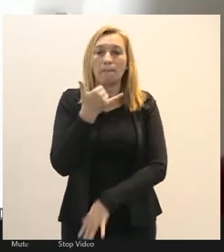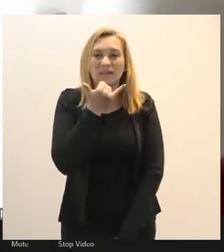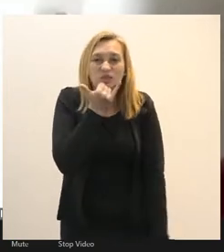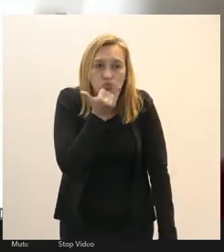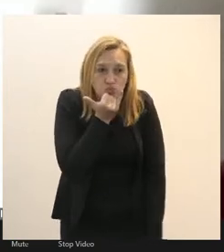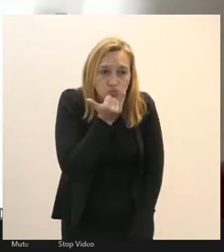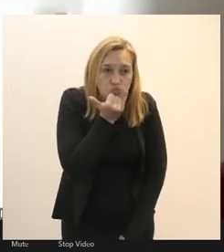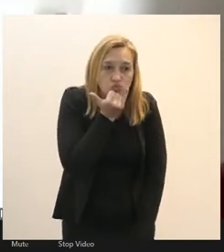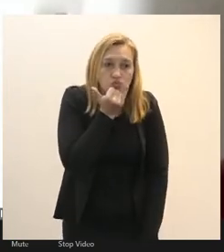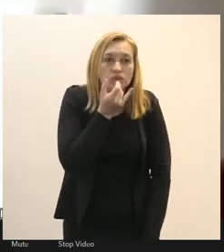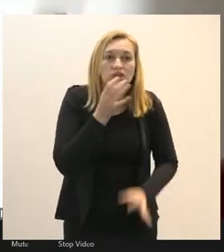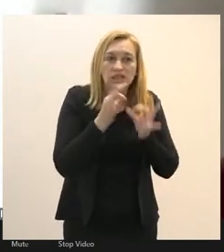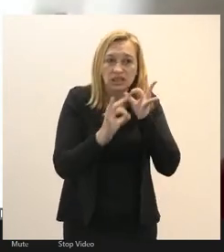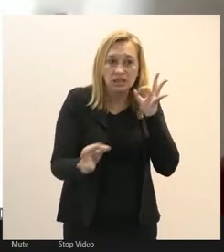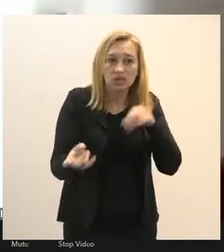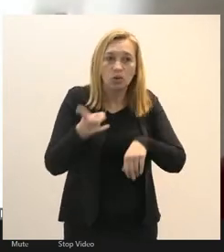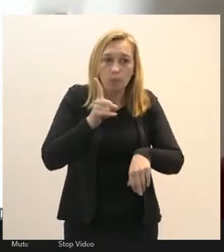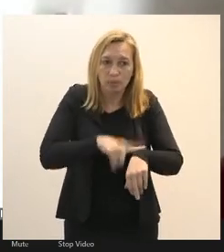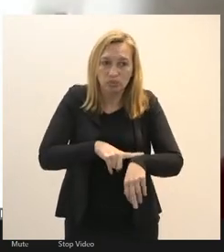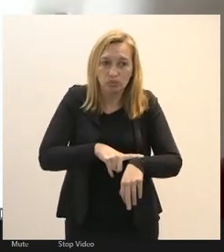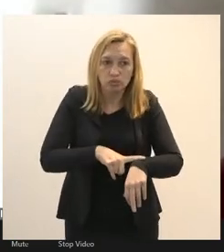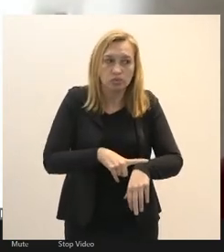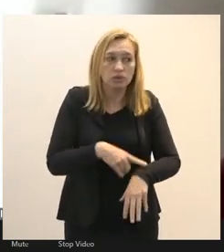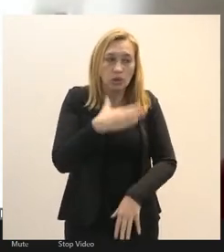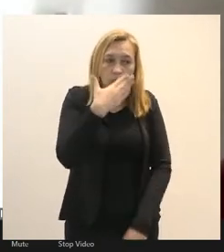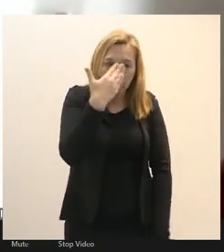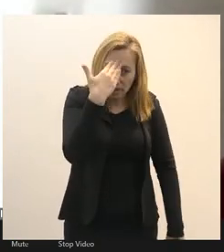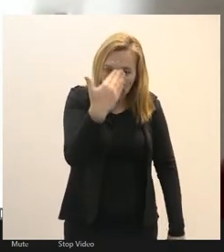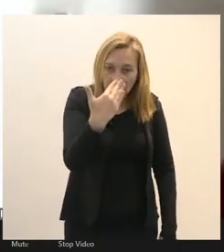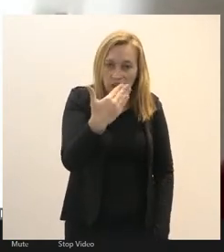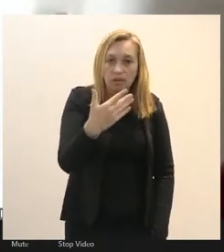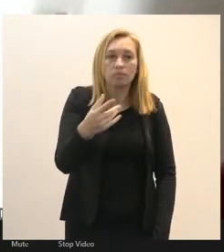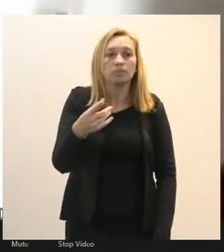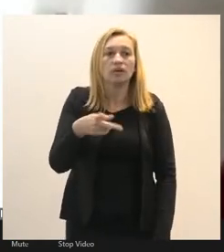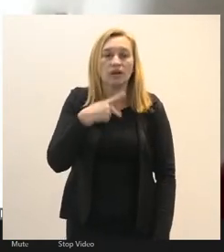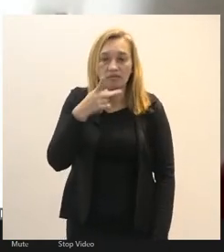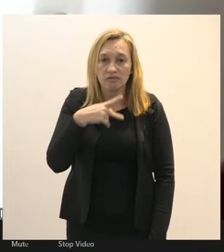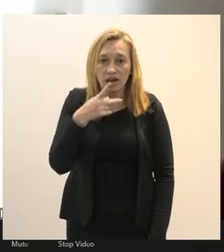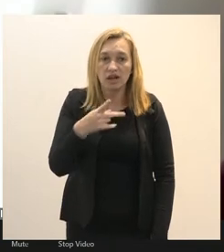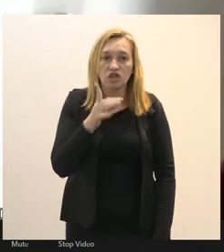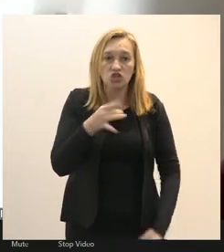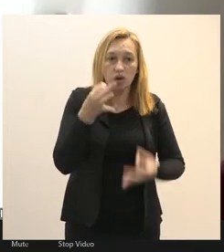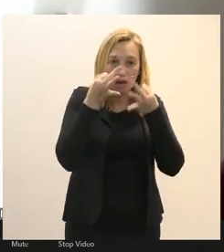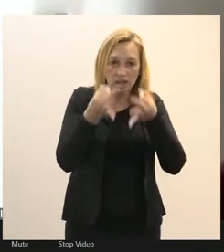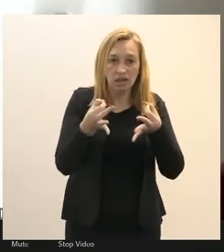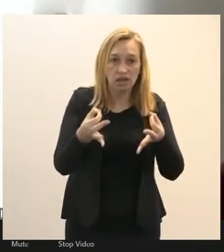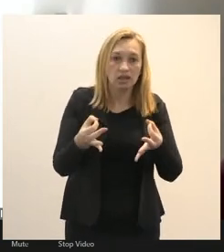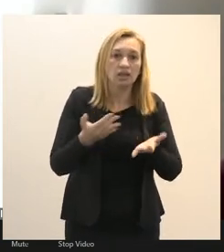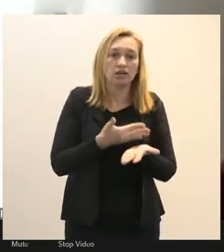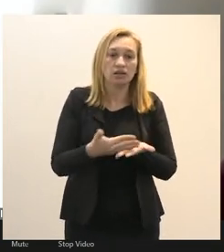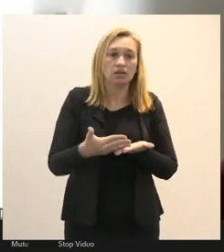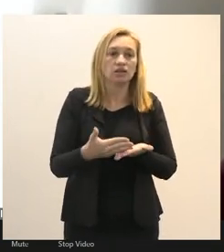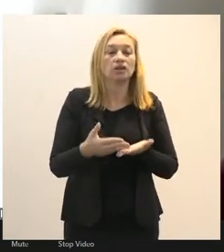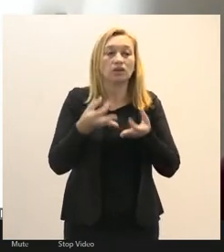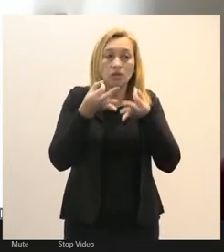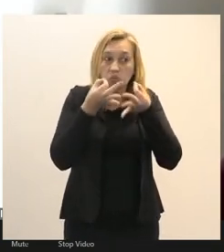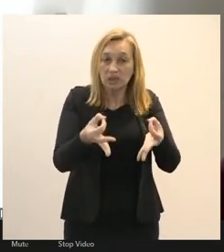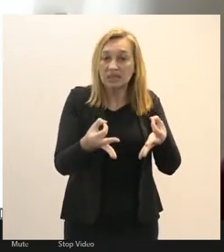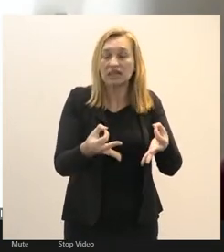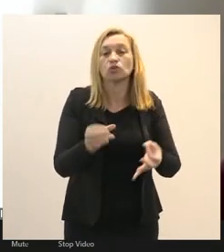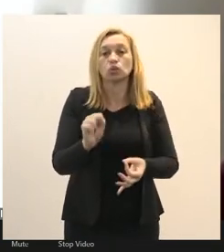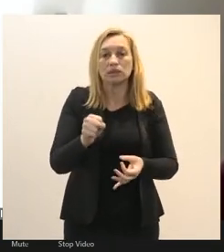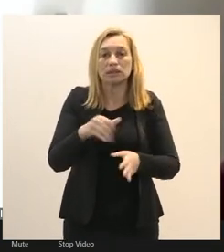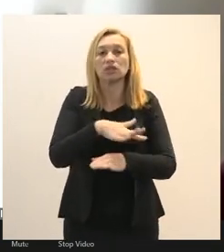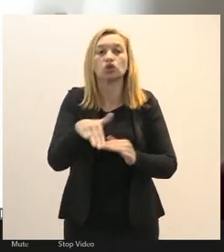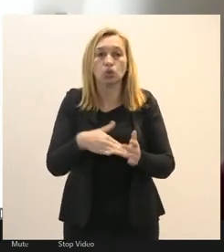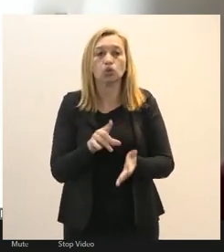por ter me estendido pouco agradeço pelo espaço só fazendo esse alerta de que é preciso estar atento todos